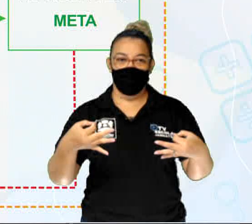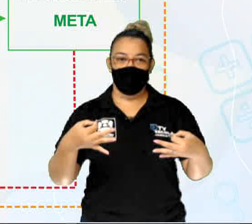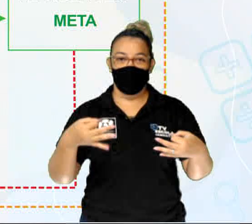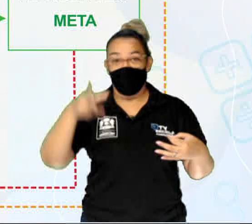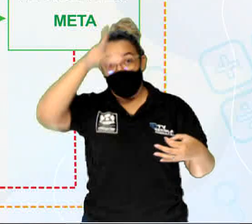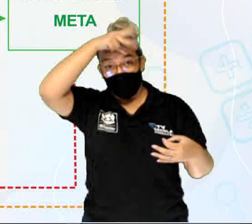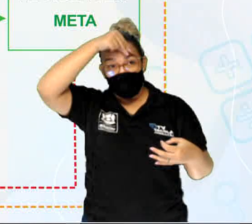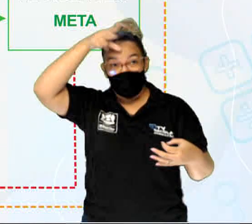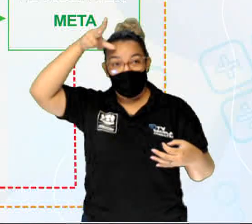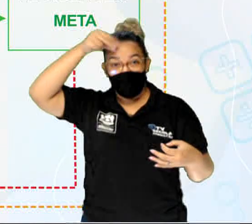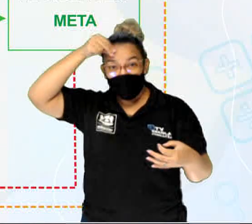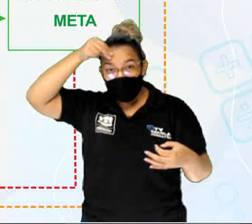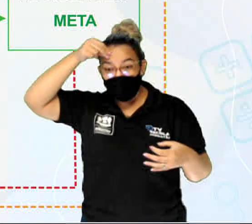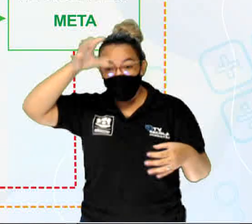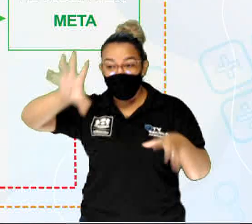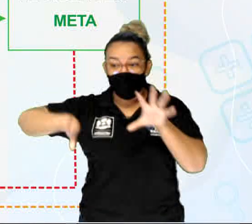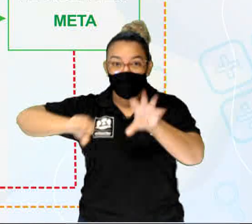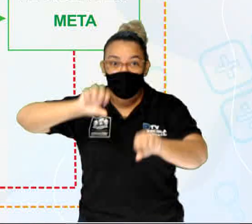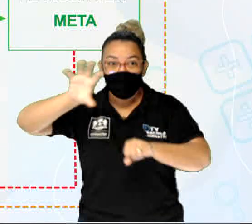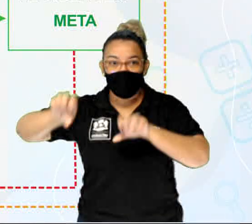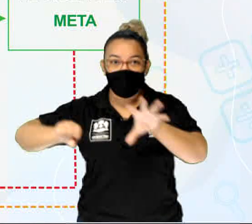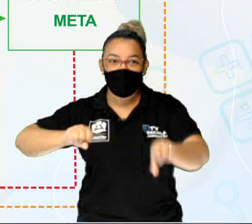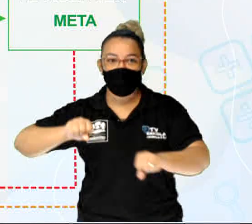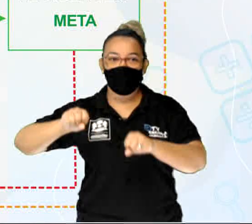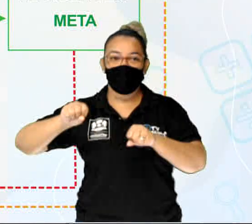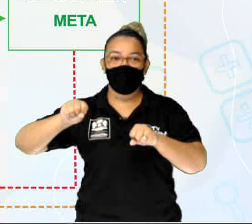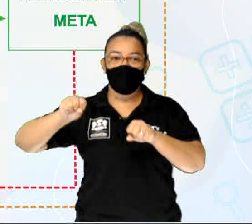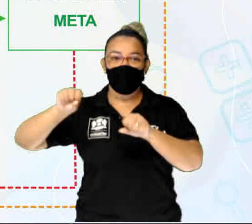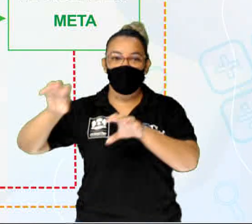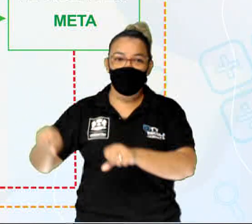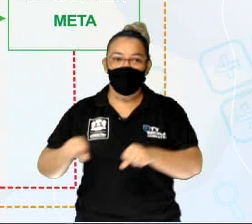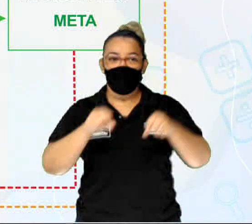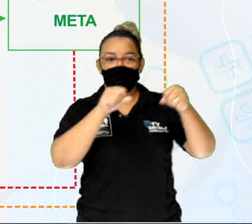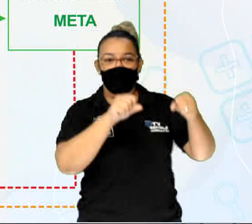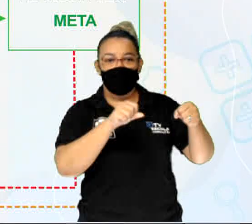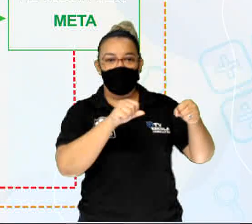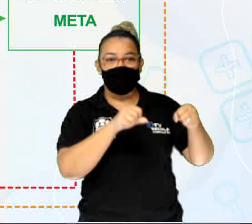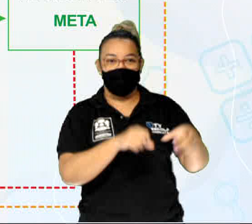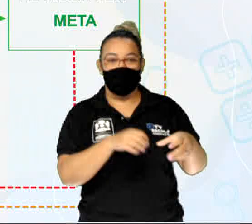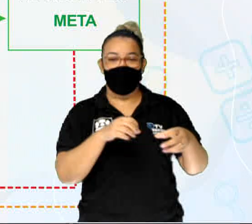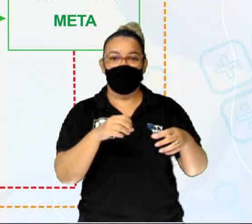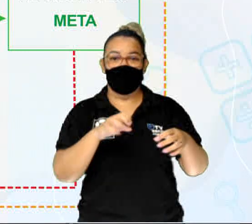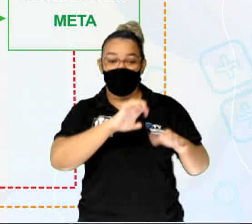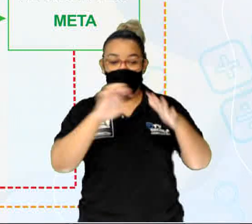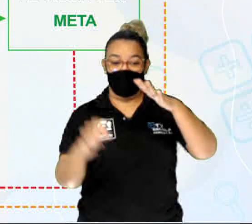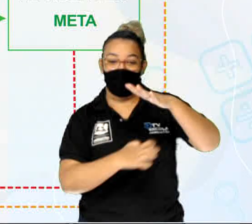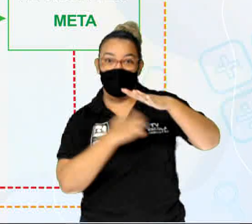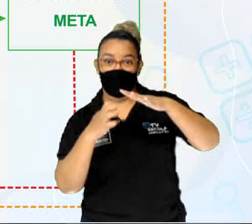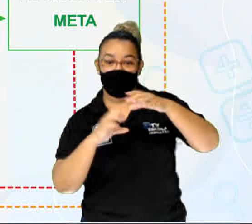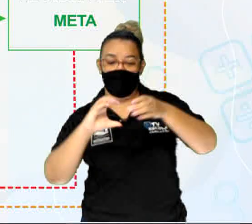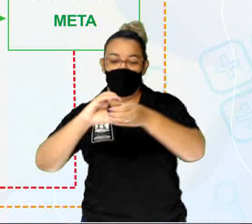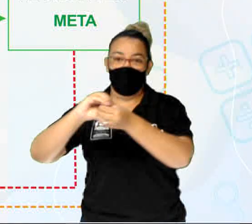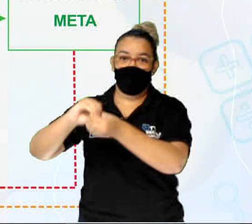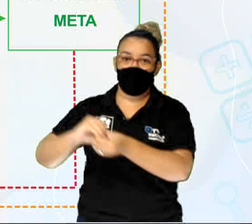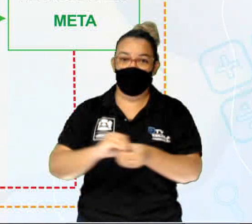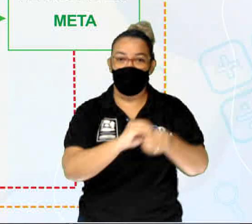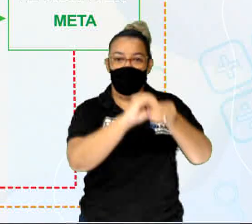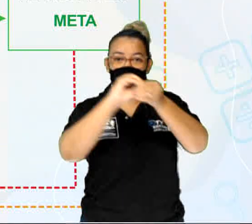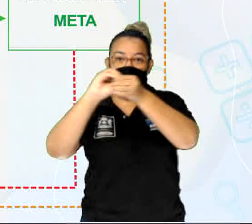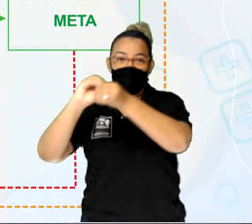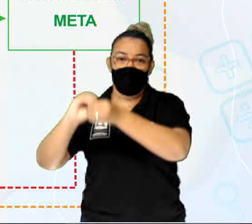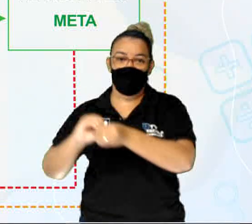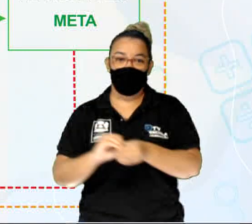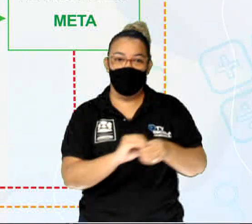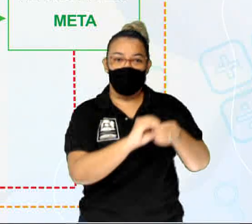prefeitura pega esse lixo, leva para as empresas que fazem essa